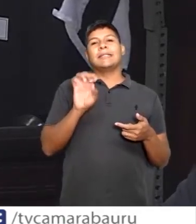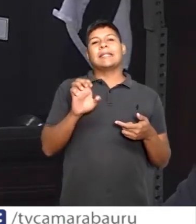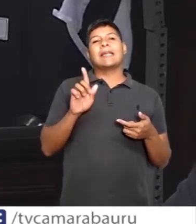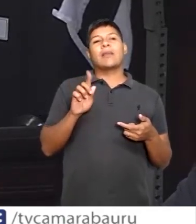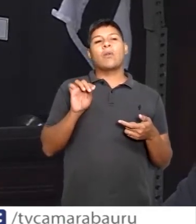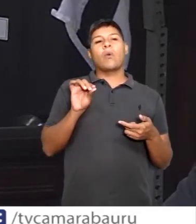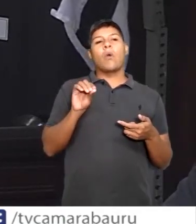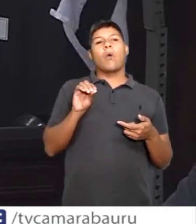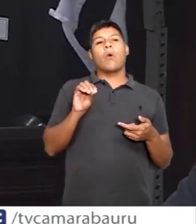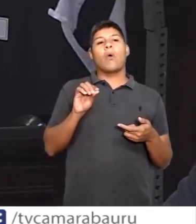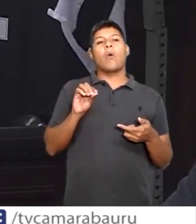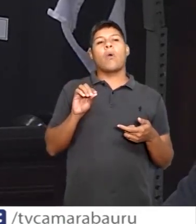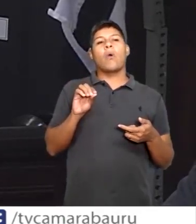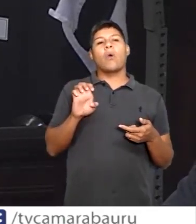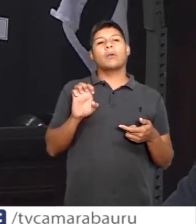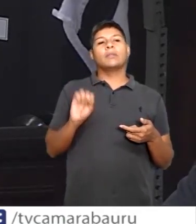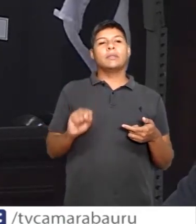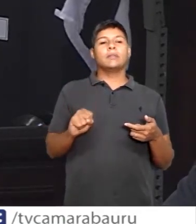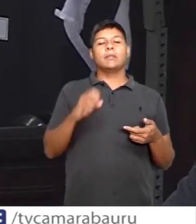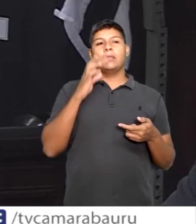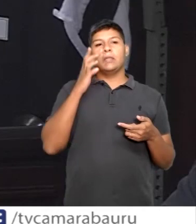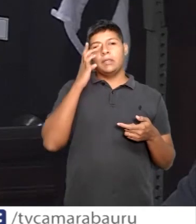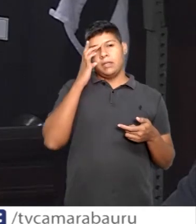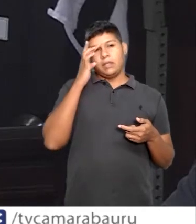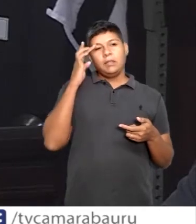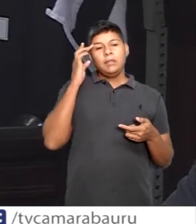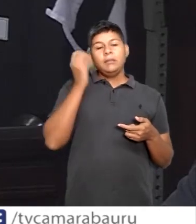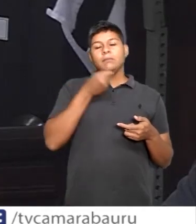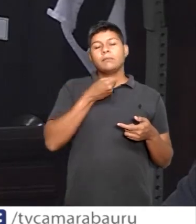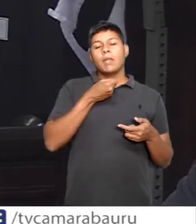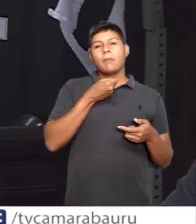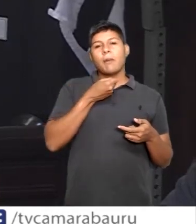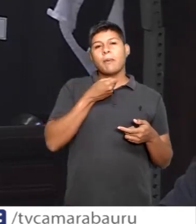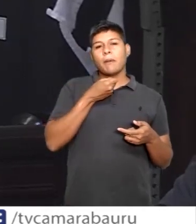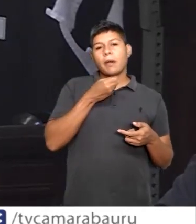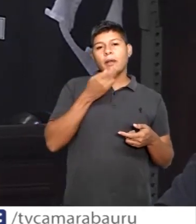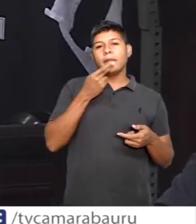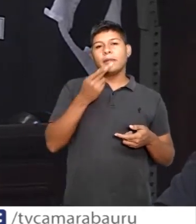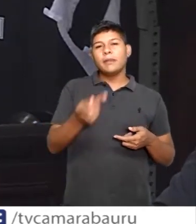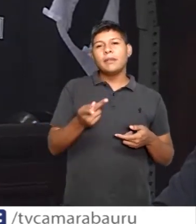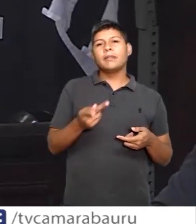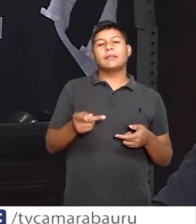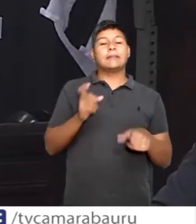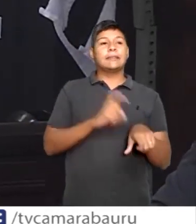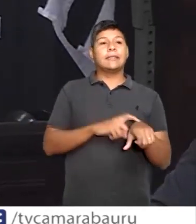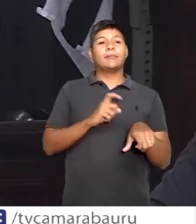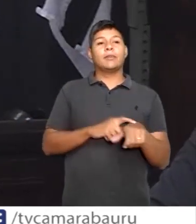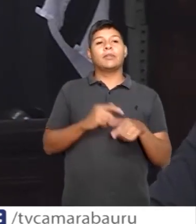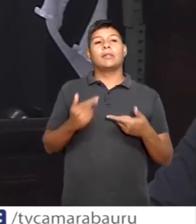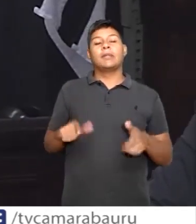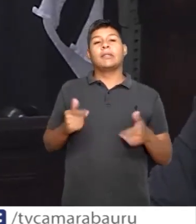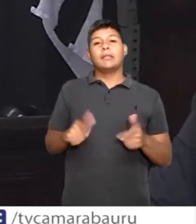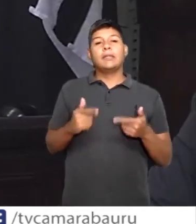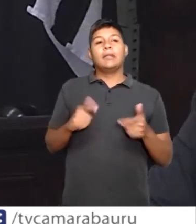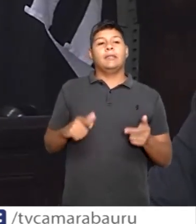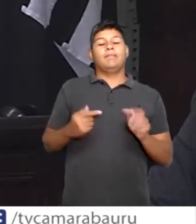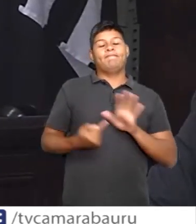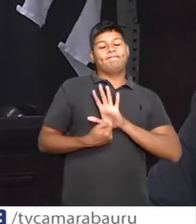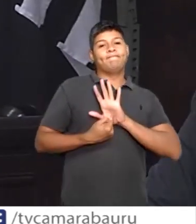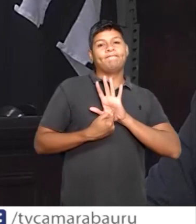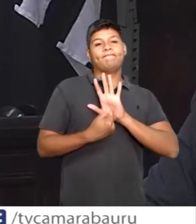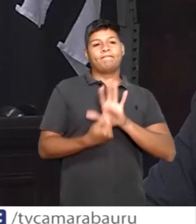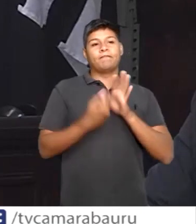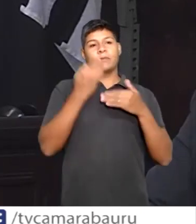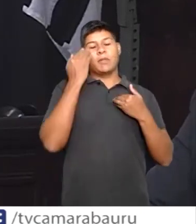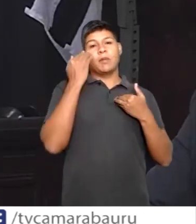Durante a fala no hall de oradores, infelizmente não sobrou tempo, eu gostaria de externar aqui um muito obrigado